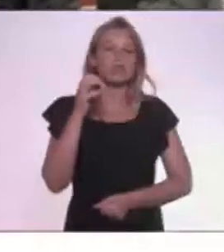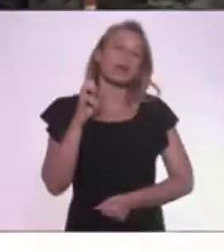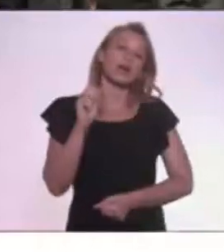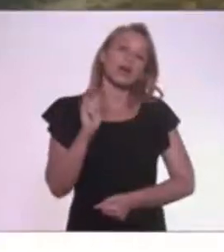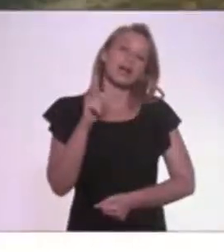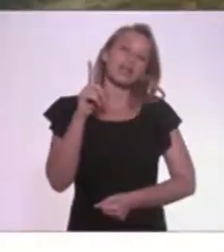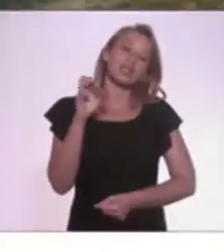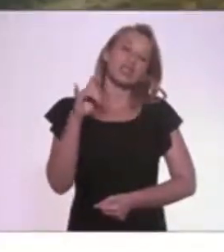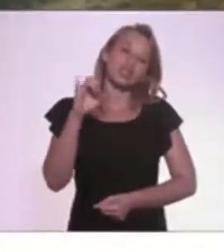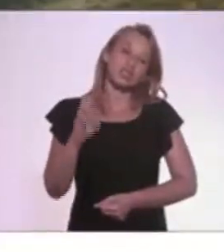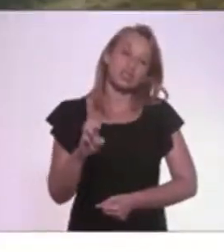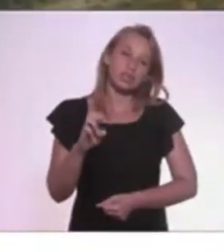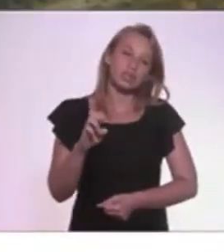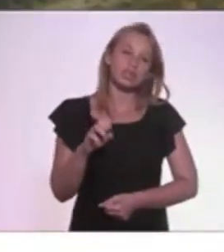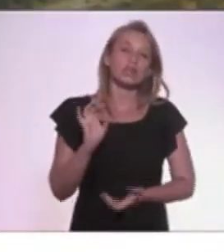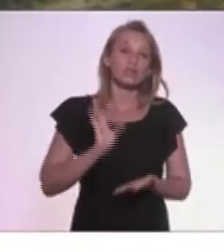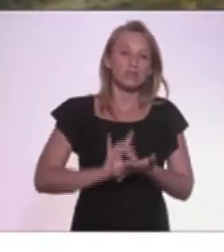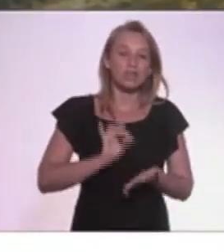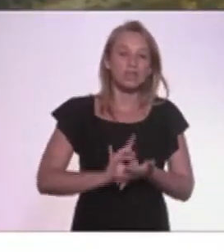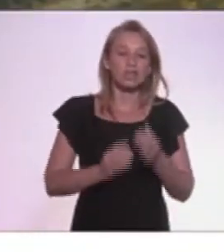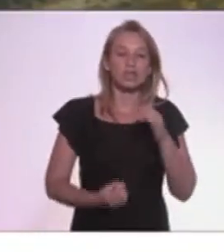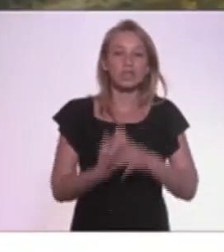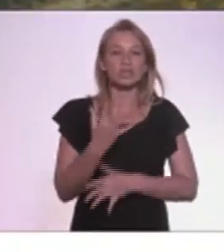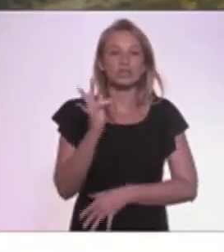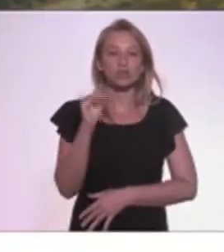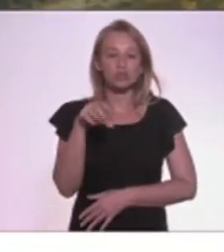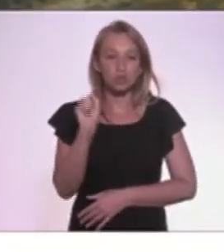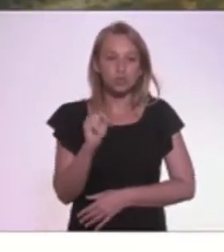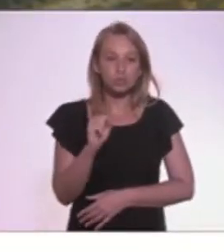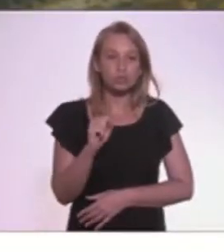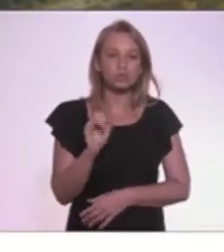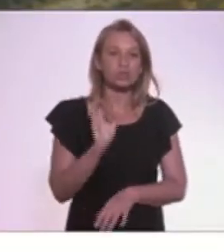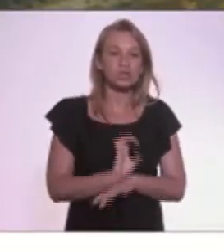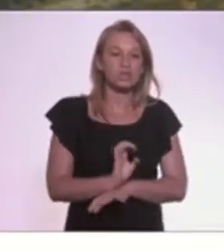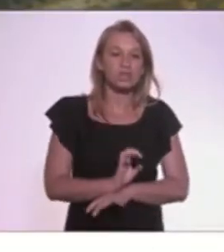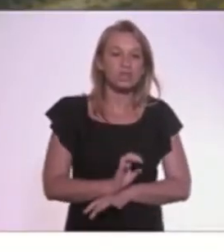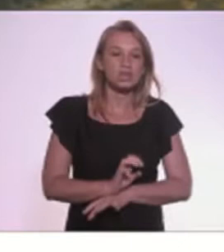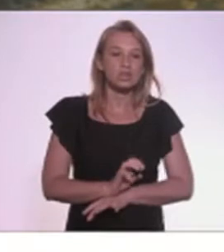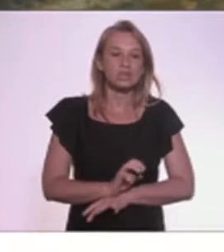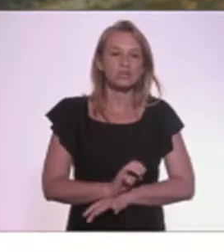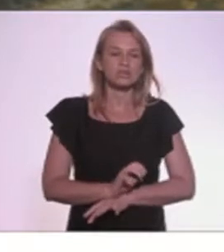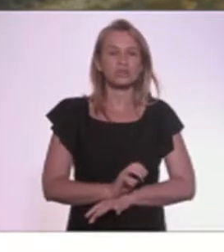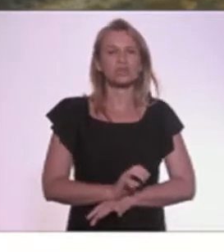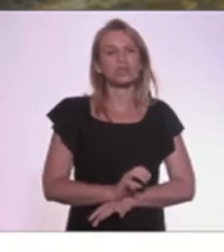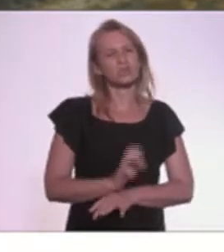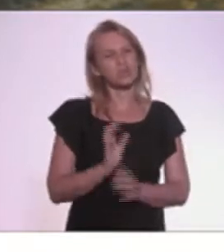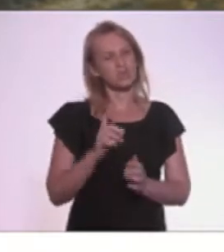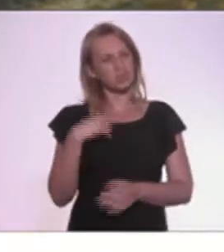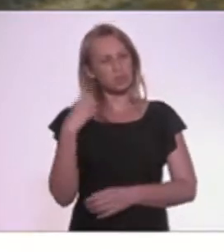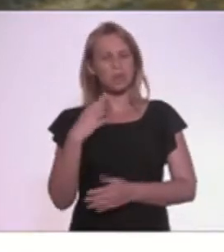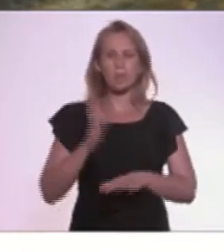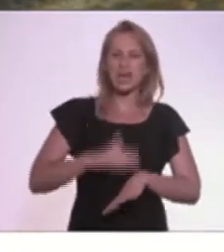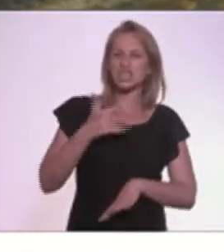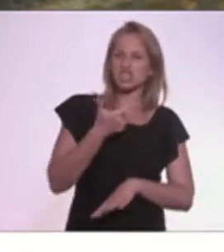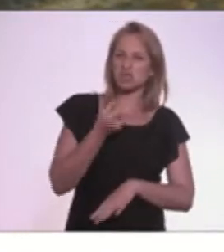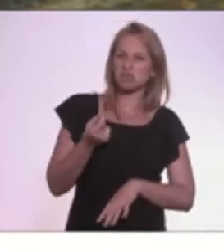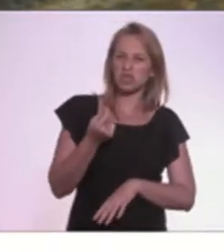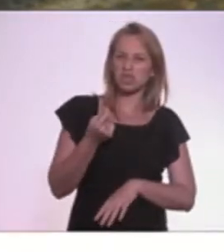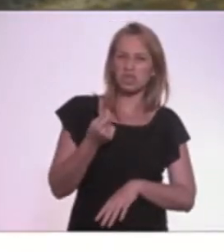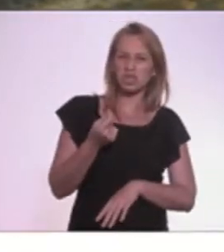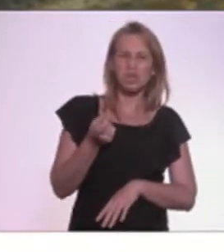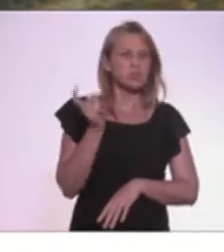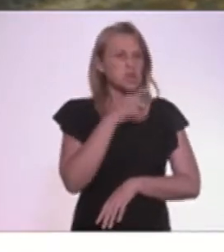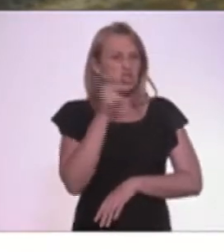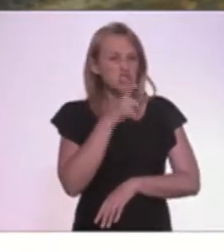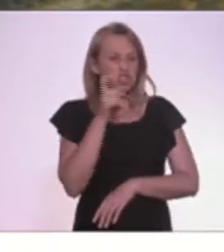Senhor presidente, a verdade é que a criação de fundos nesse estado se tornou algo esquizofrênico. São mais de 20 e é uma grande